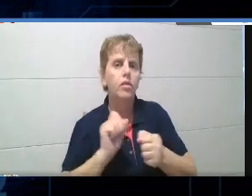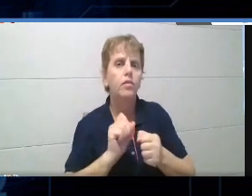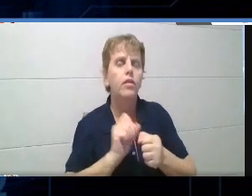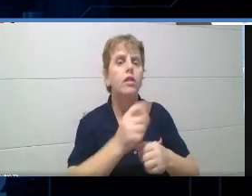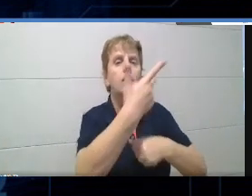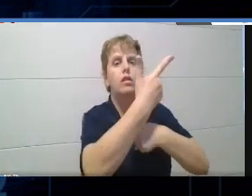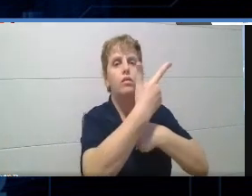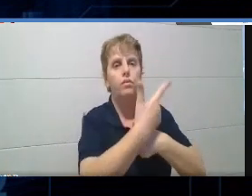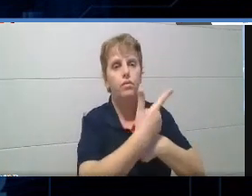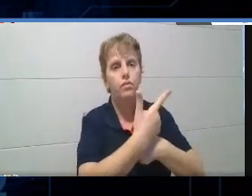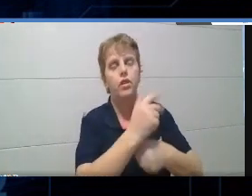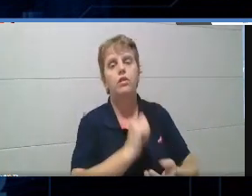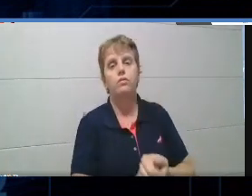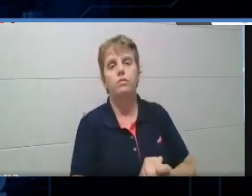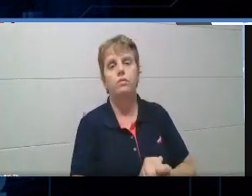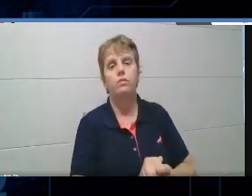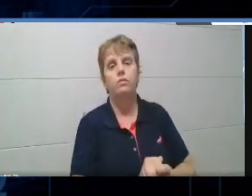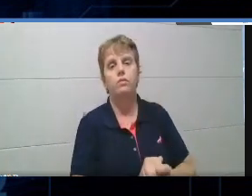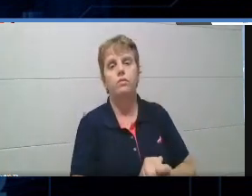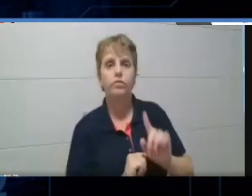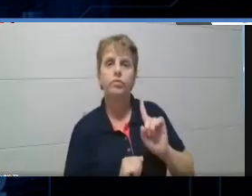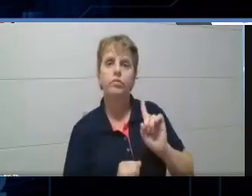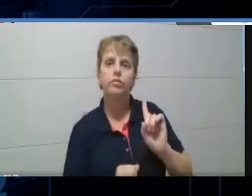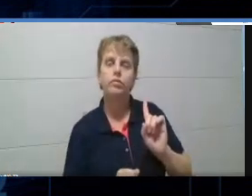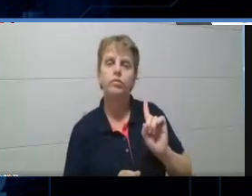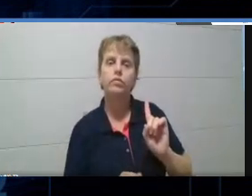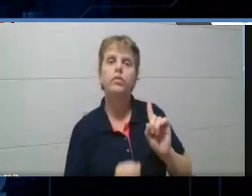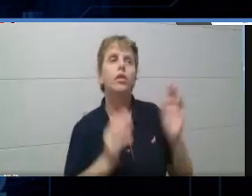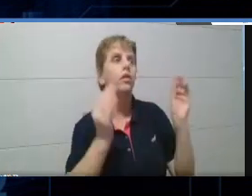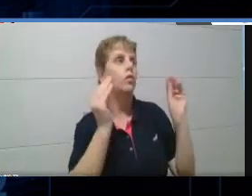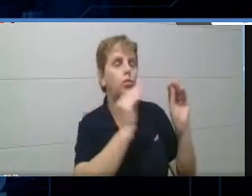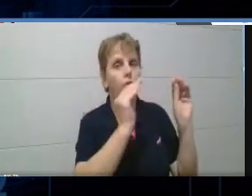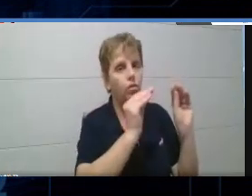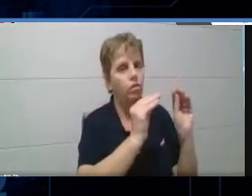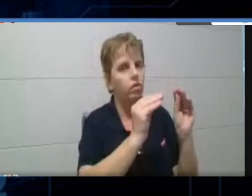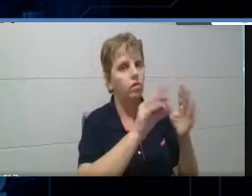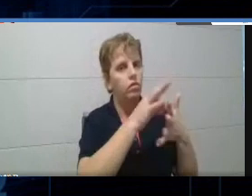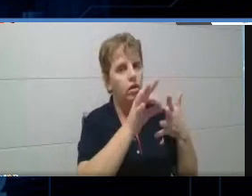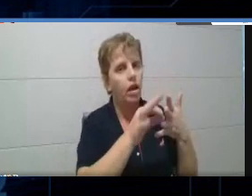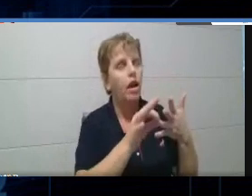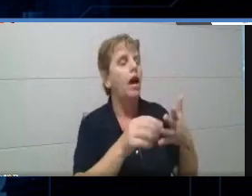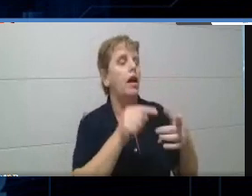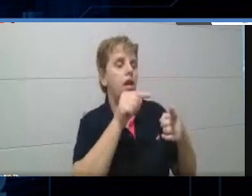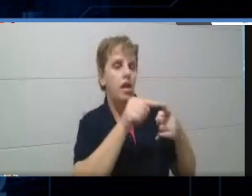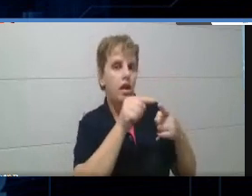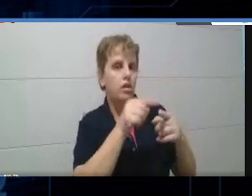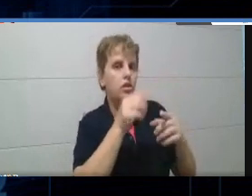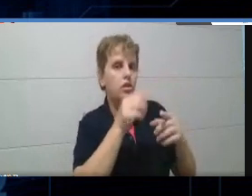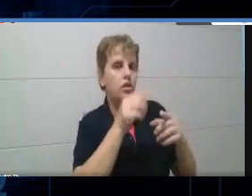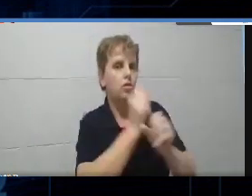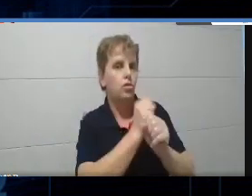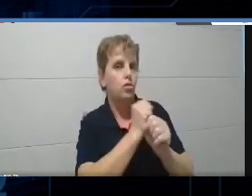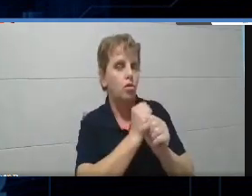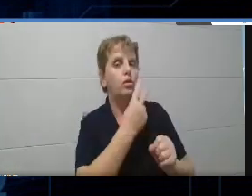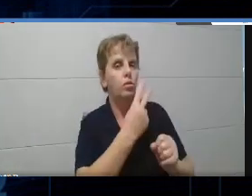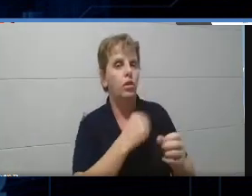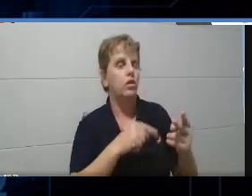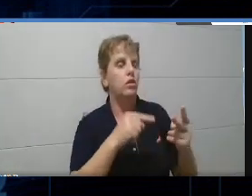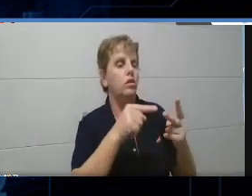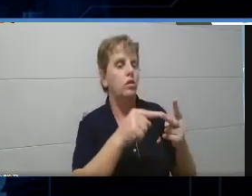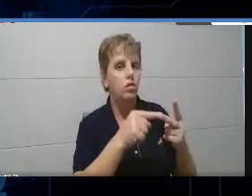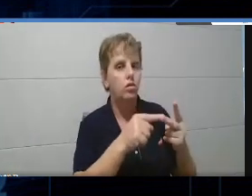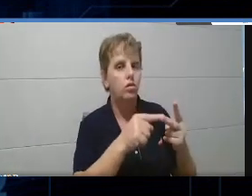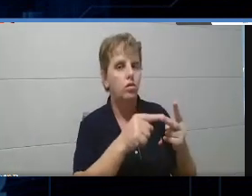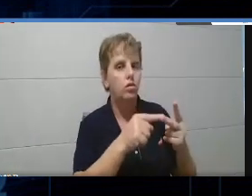exemplo, né? Você vai colocar critérios, olha, vale dois pontos a imagem clara, vale mais dois pontos um